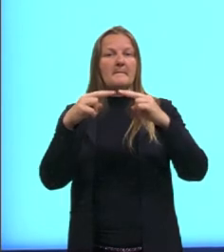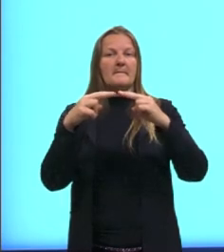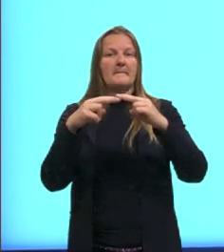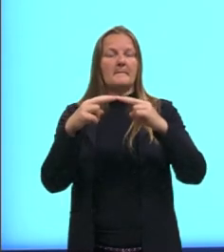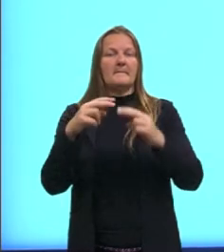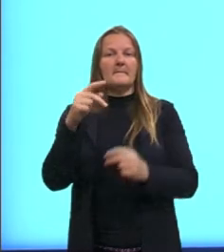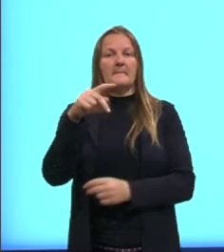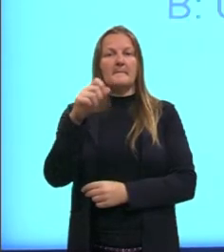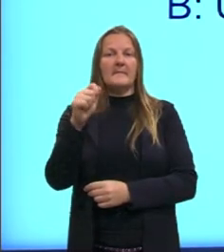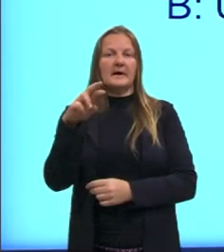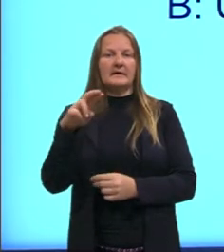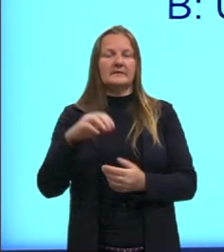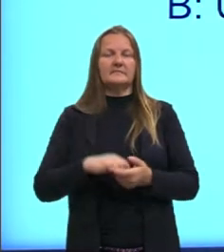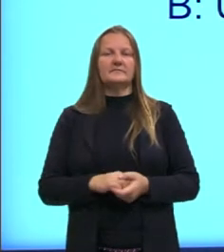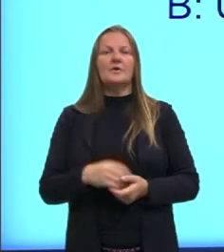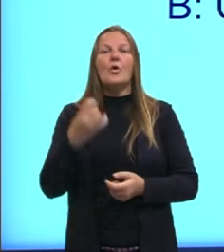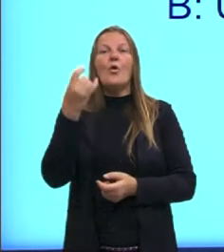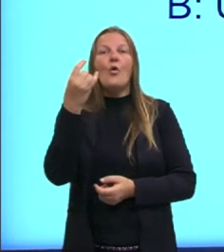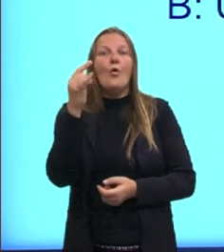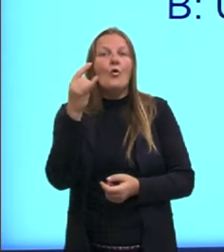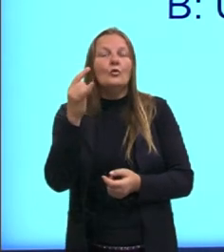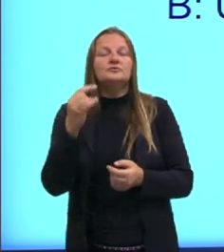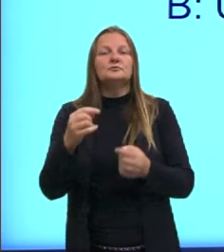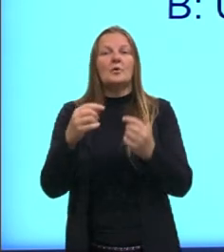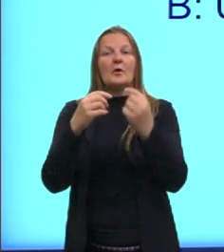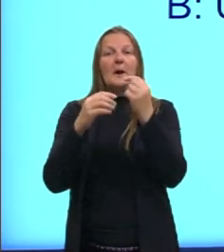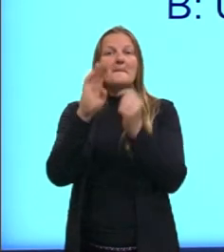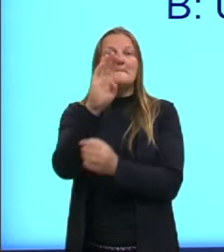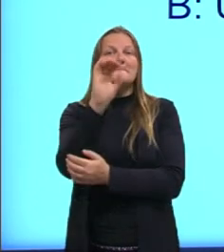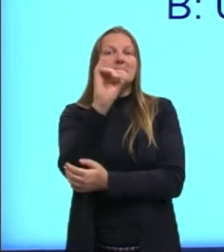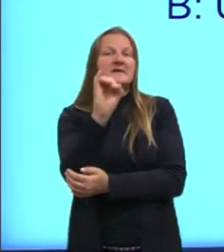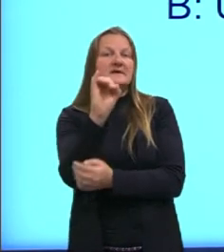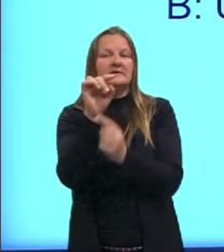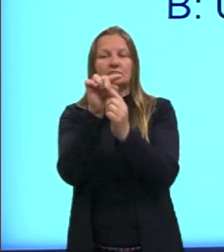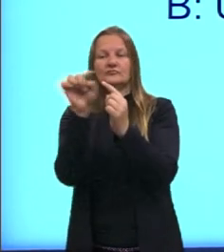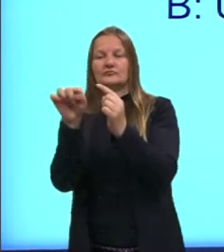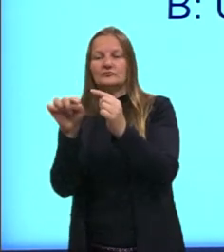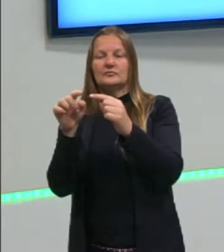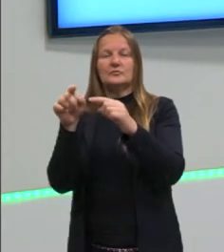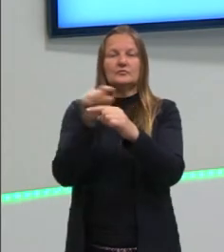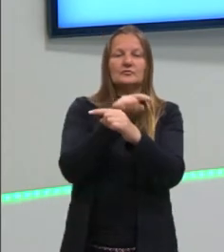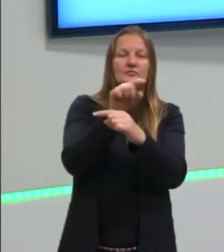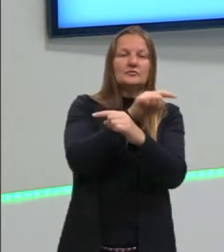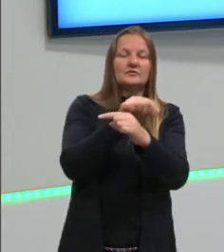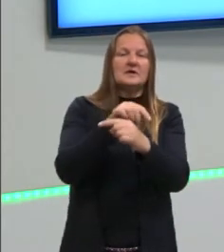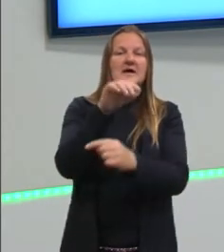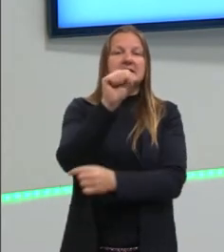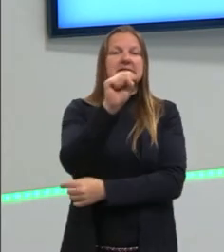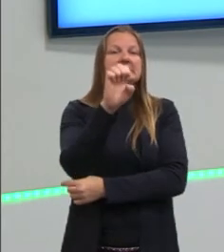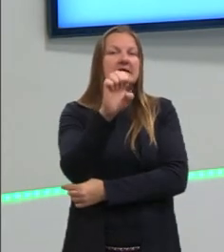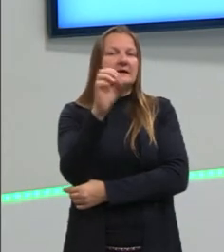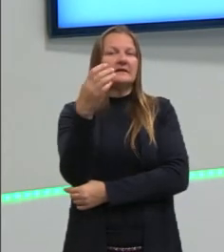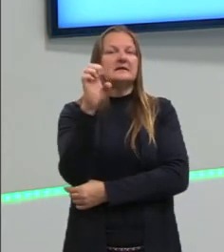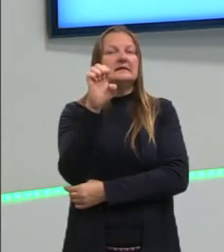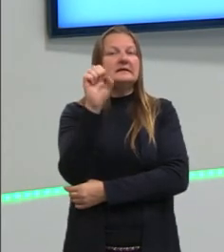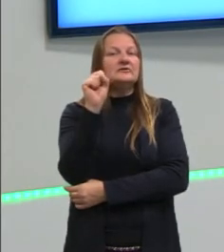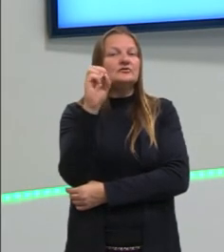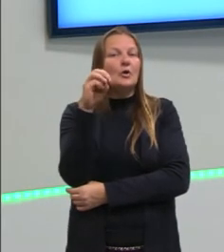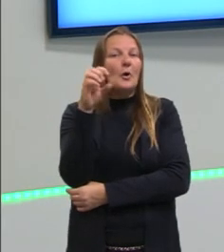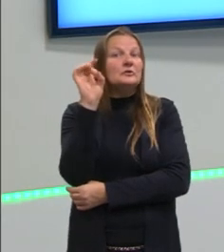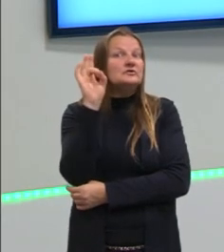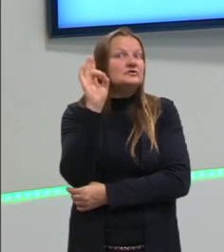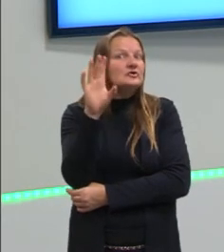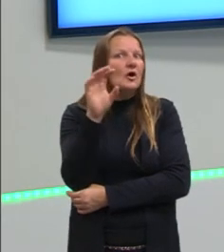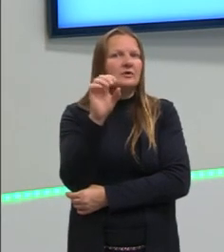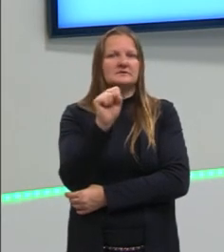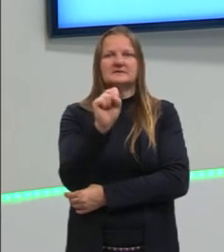E o último caso, a nossa bicondicional. Aí entra o C e somente C, que é muito utilizado na